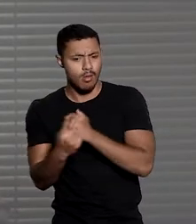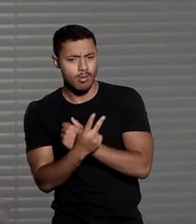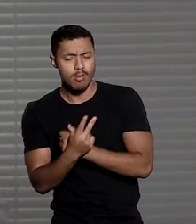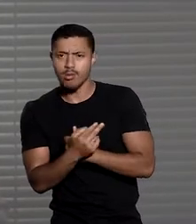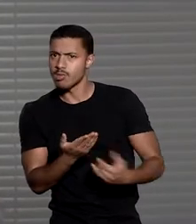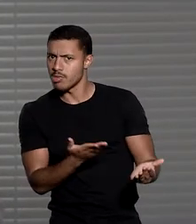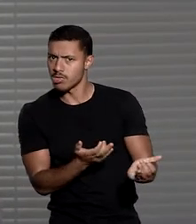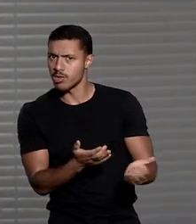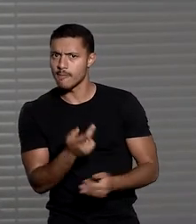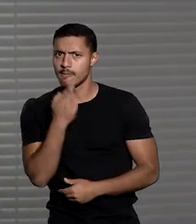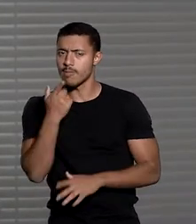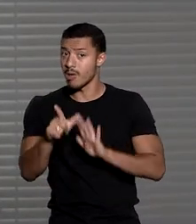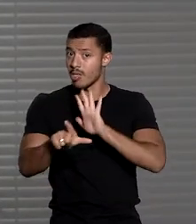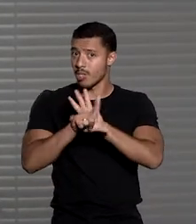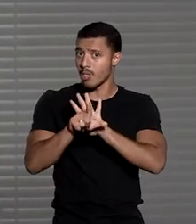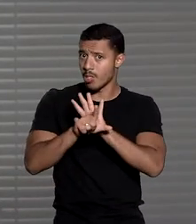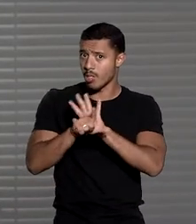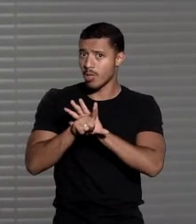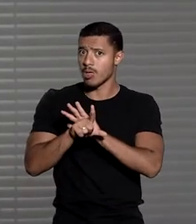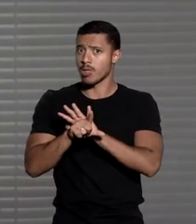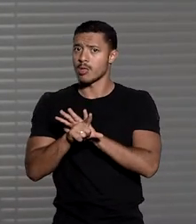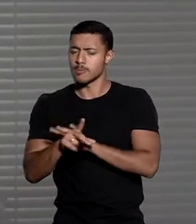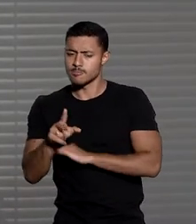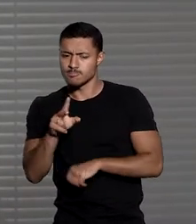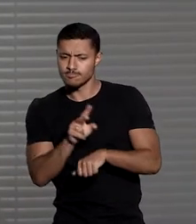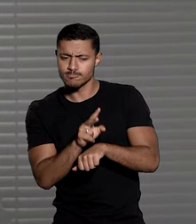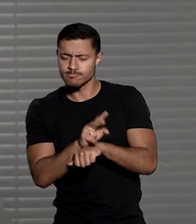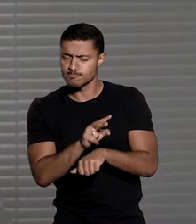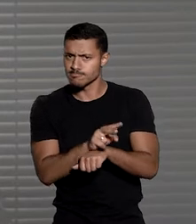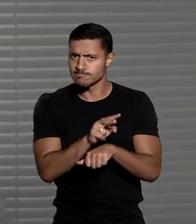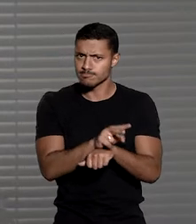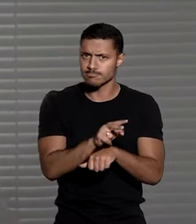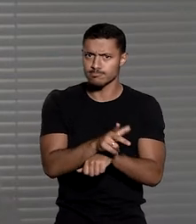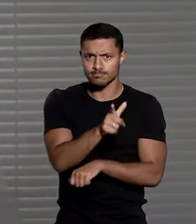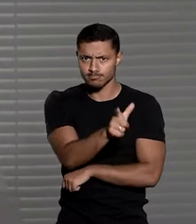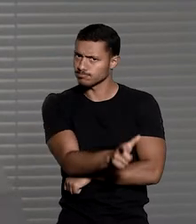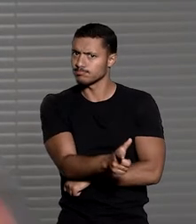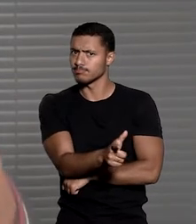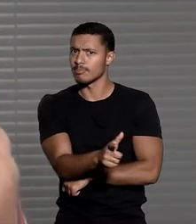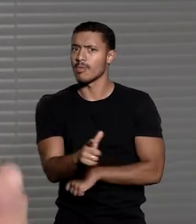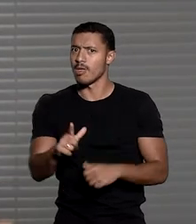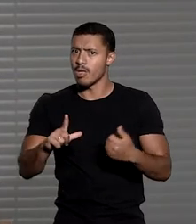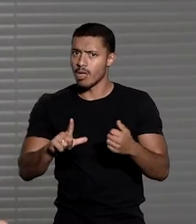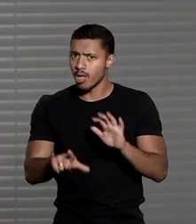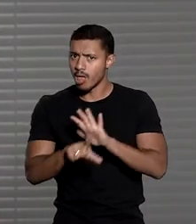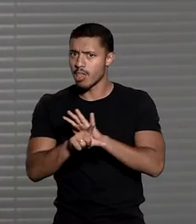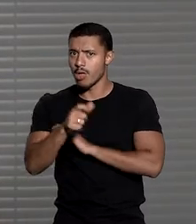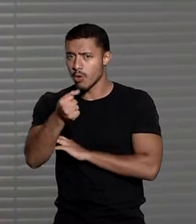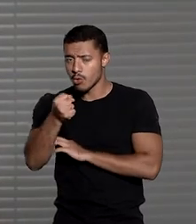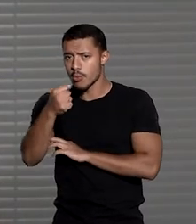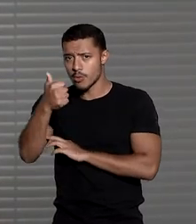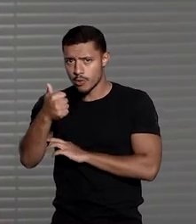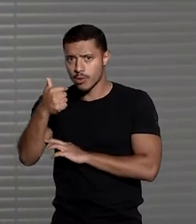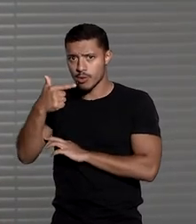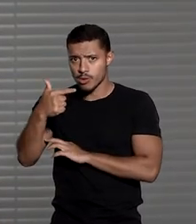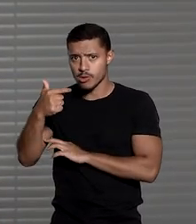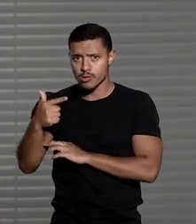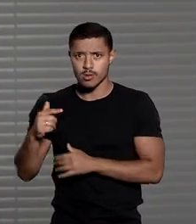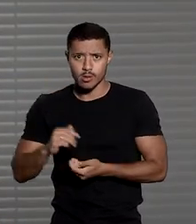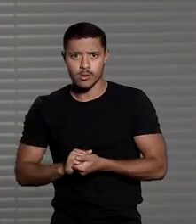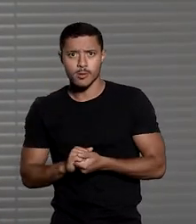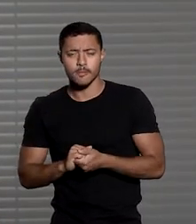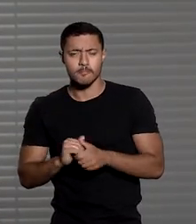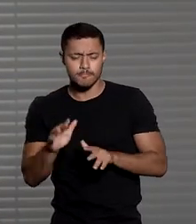da jovem alegou que a Lei 8.213, de 1991, e a Lei 8.112, de 1990,